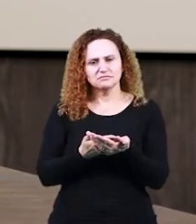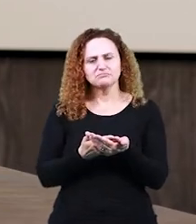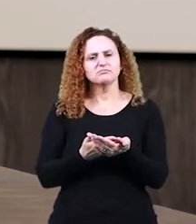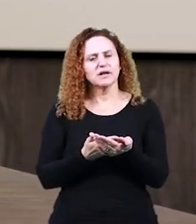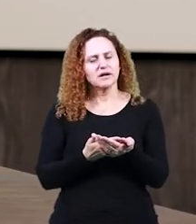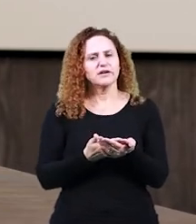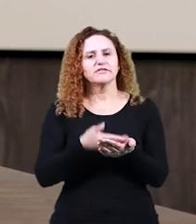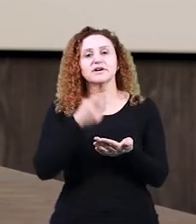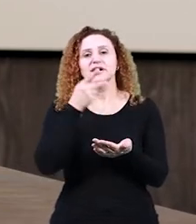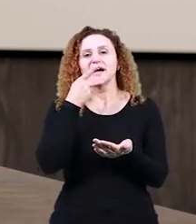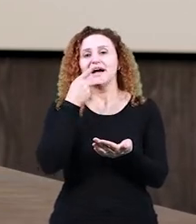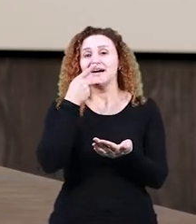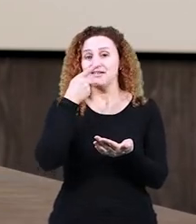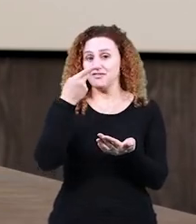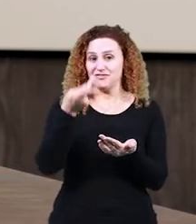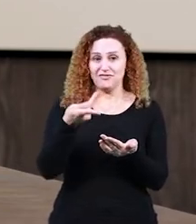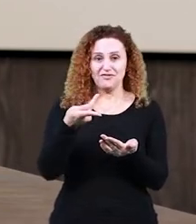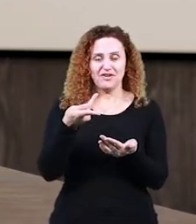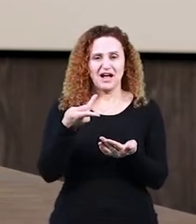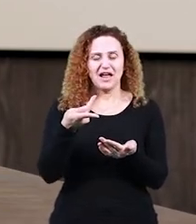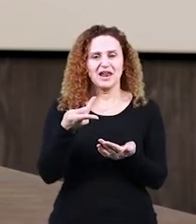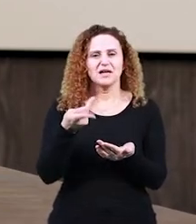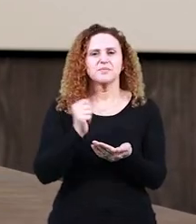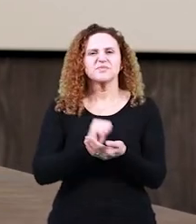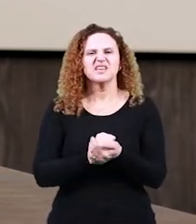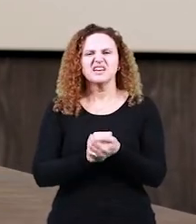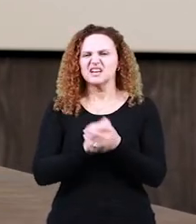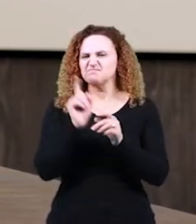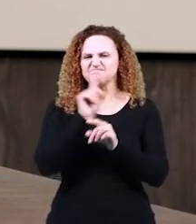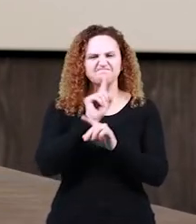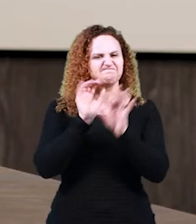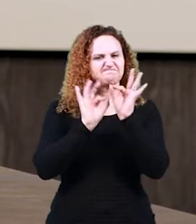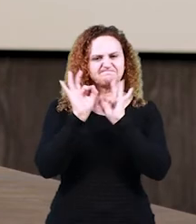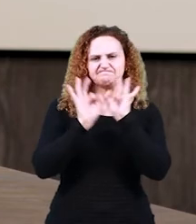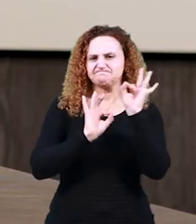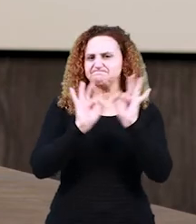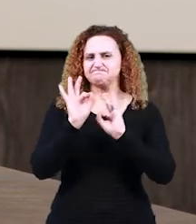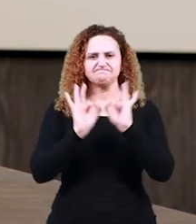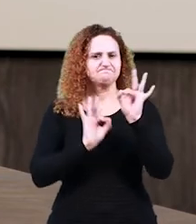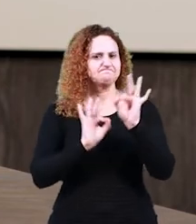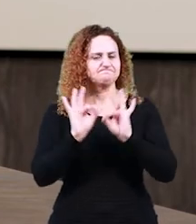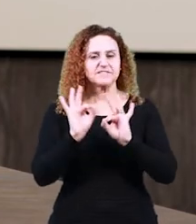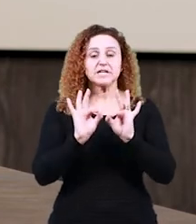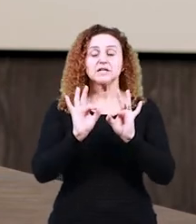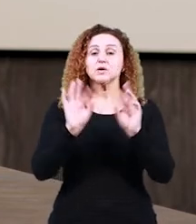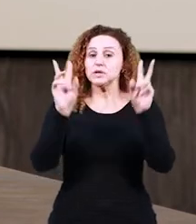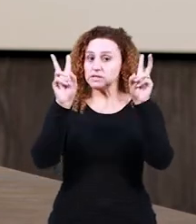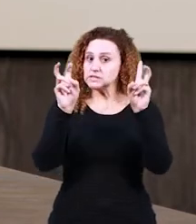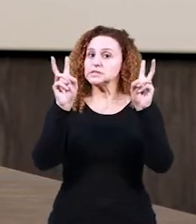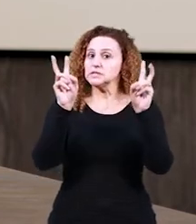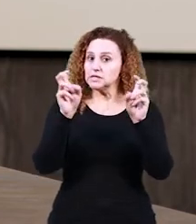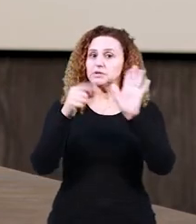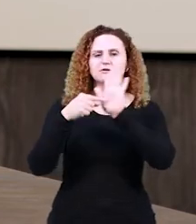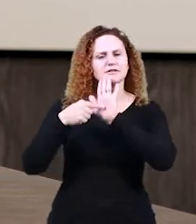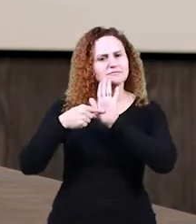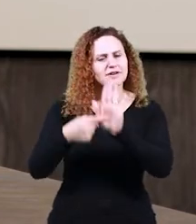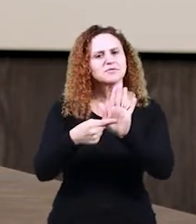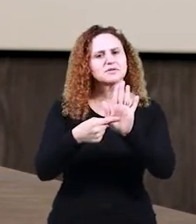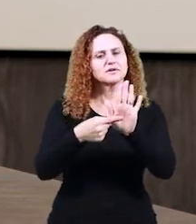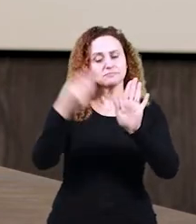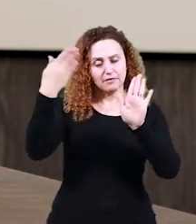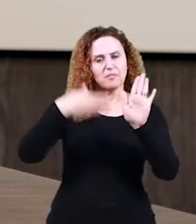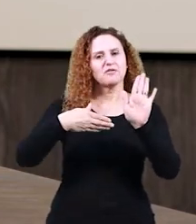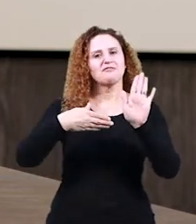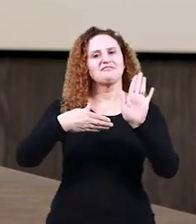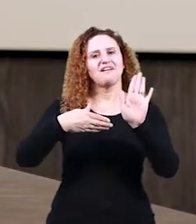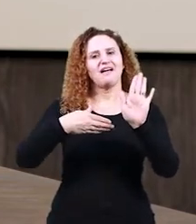alguns estudos, que a fala é caótica e desorganizada. Então, a sociolinguística vai mostrar que